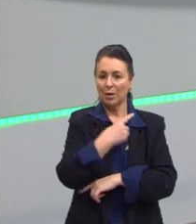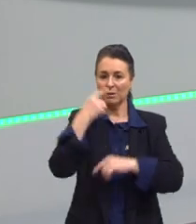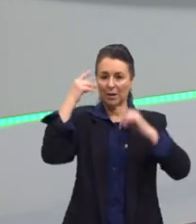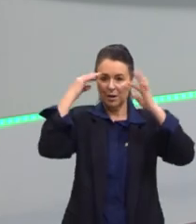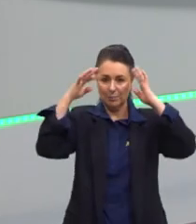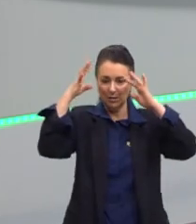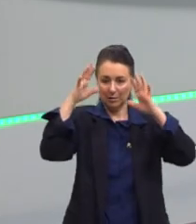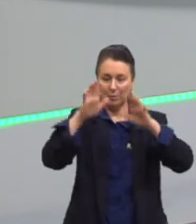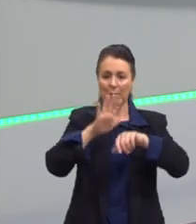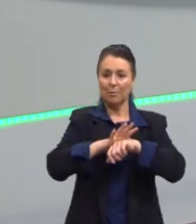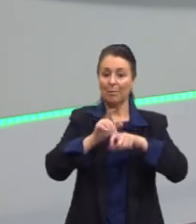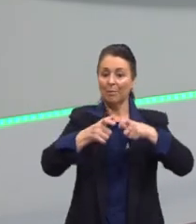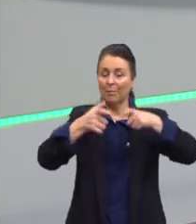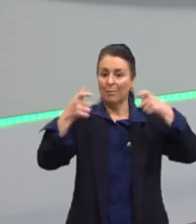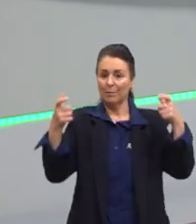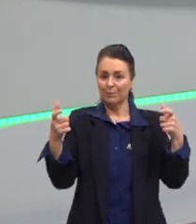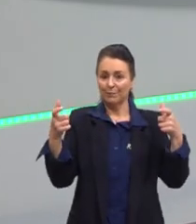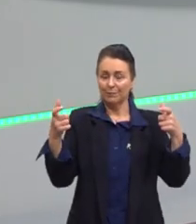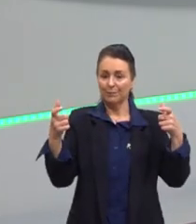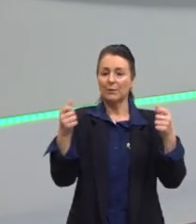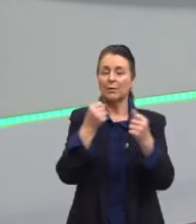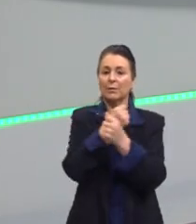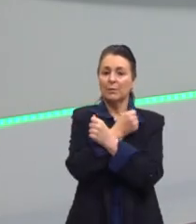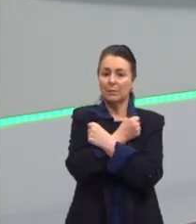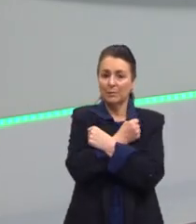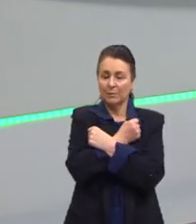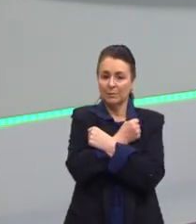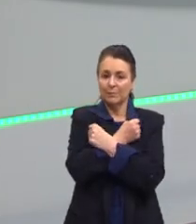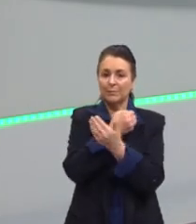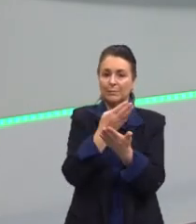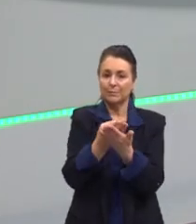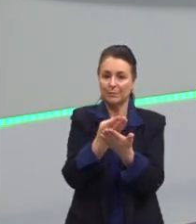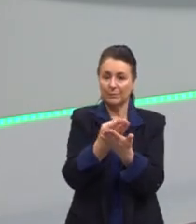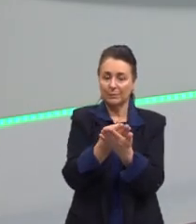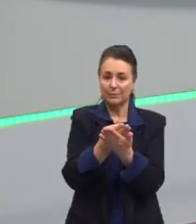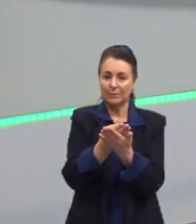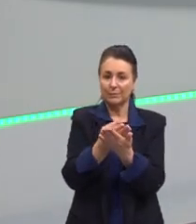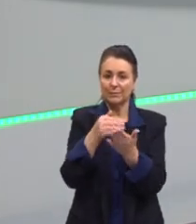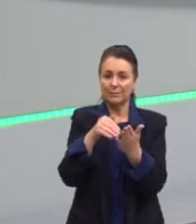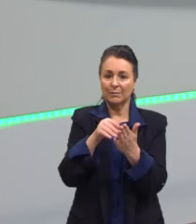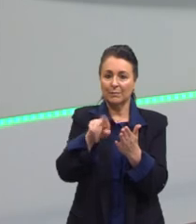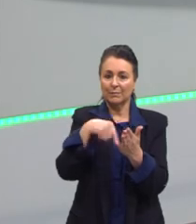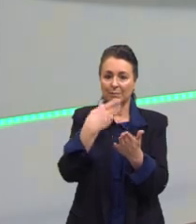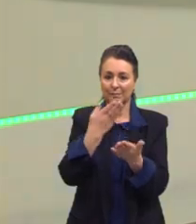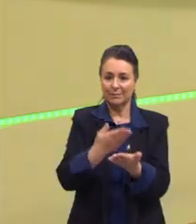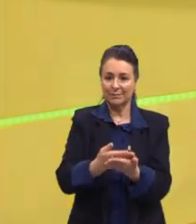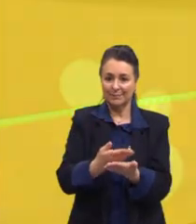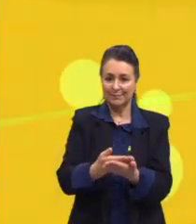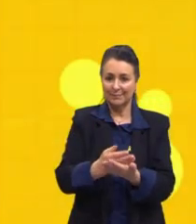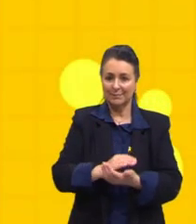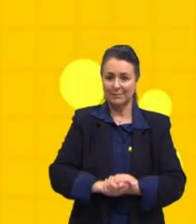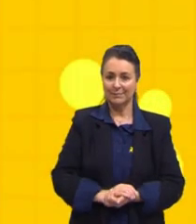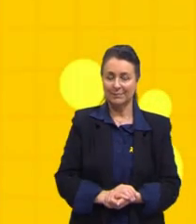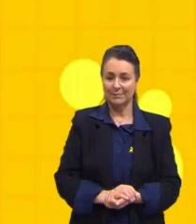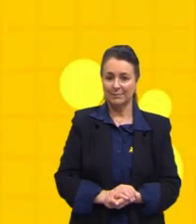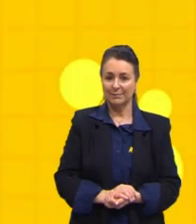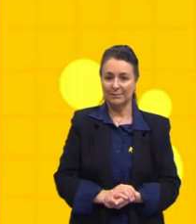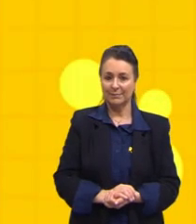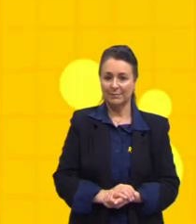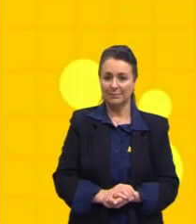desde que organizada. Um super abraço, estude e até a próxima aula. Tchau, tchau.